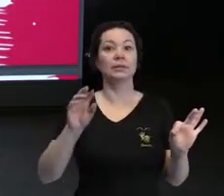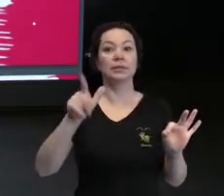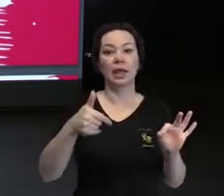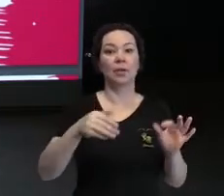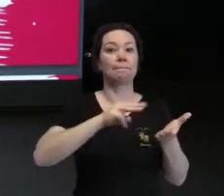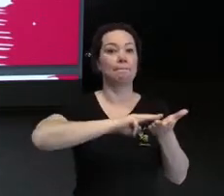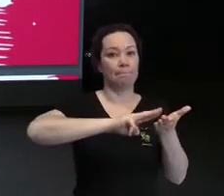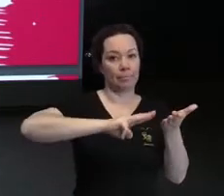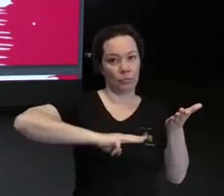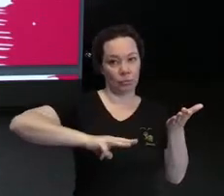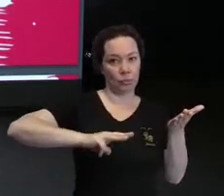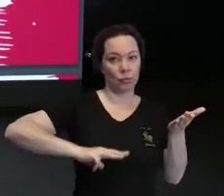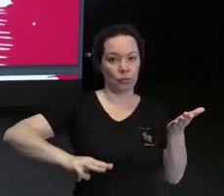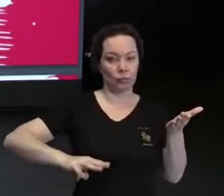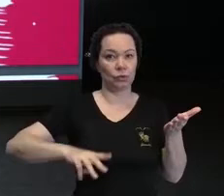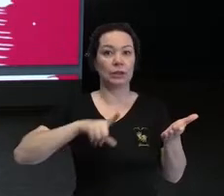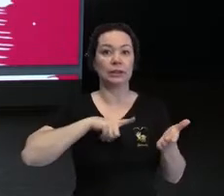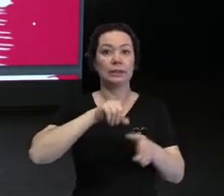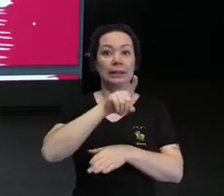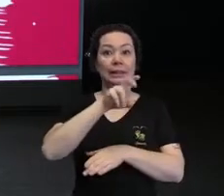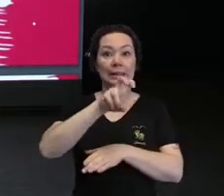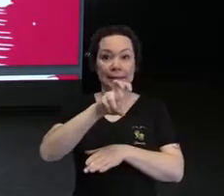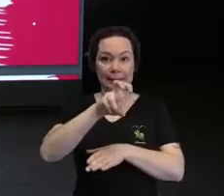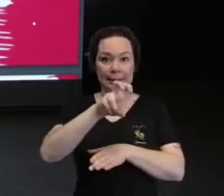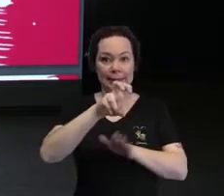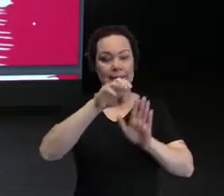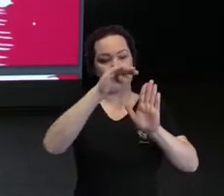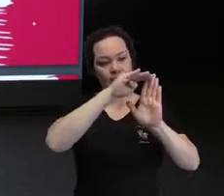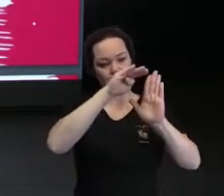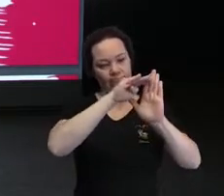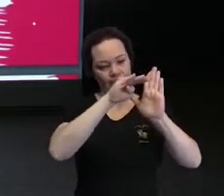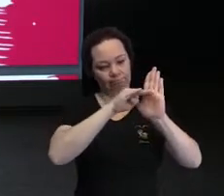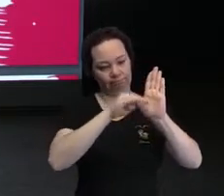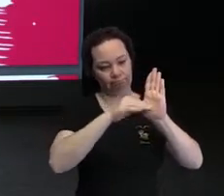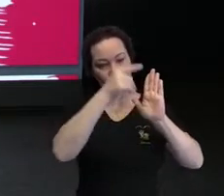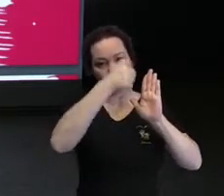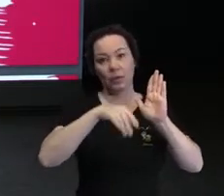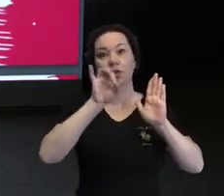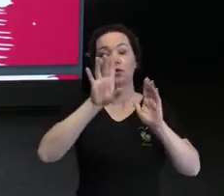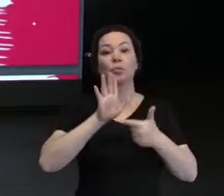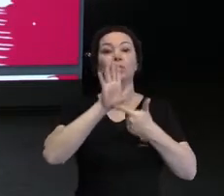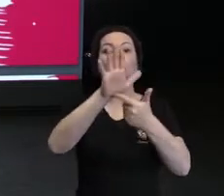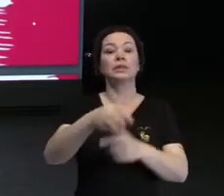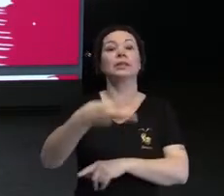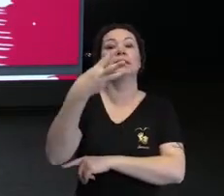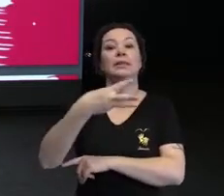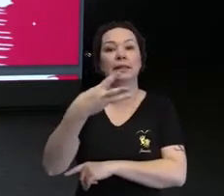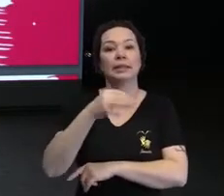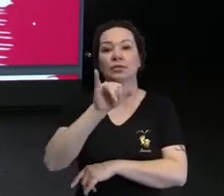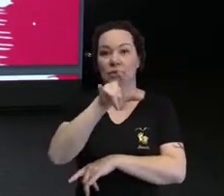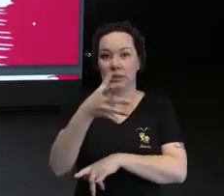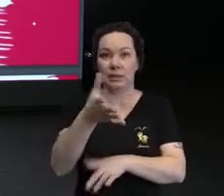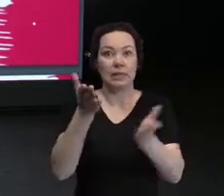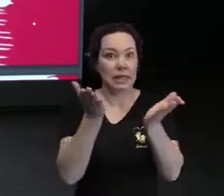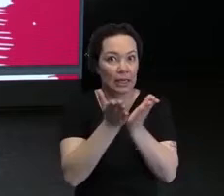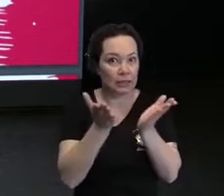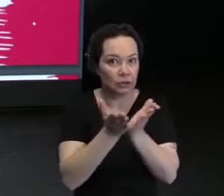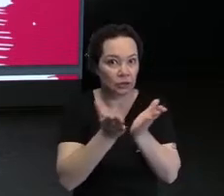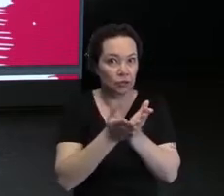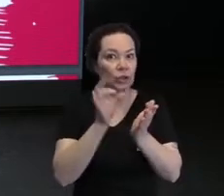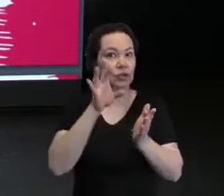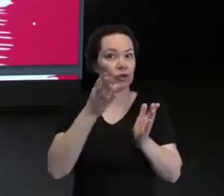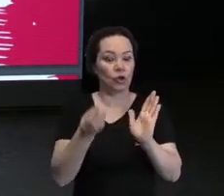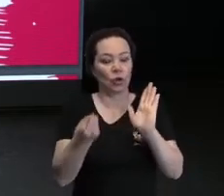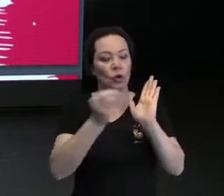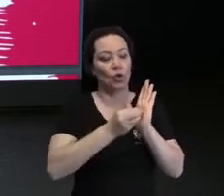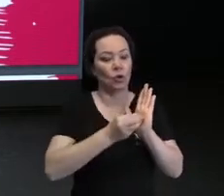metodologia, tá, que tem 15 princípios. O que eu trouxe aqui foram só três, tá, então quem quiser estudar, só colocar